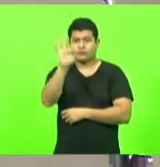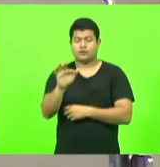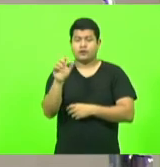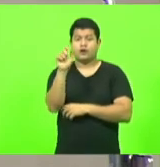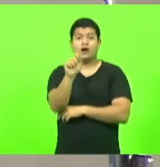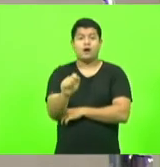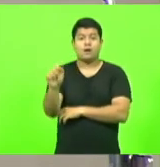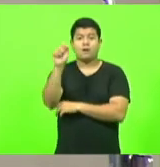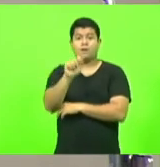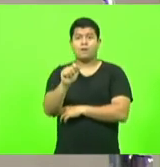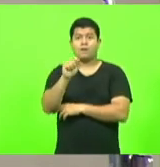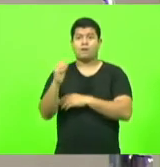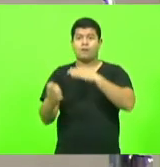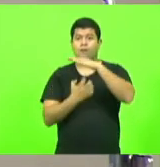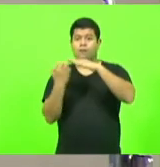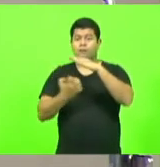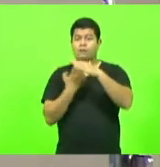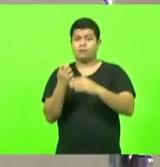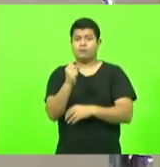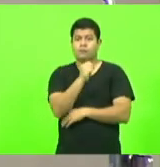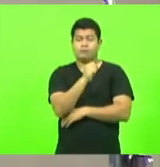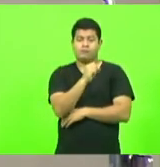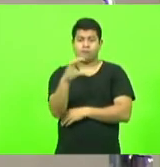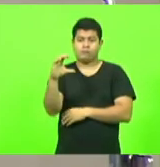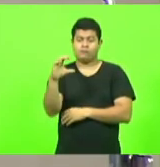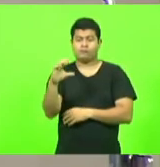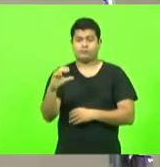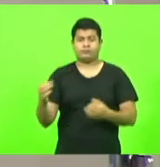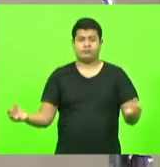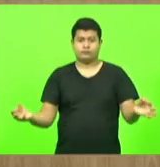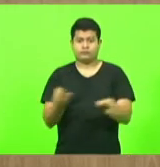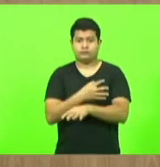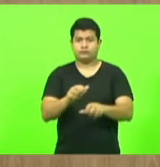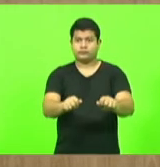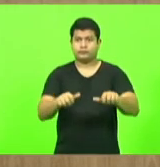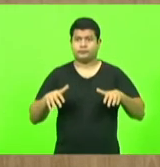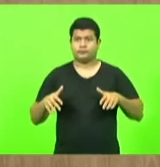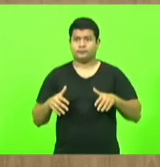Empresariais de Santa Catarina está encerrada a sessão